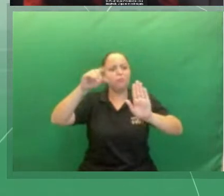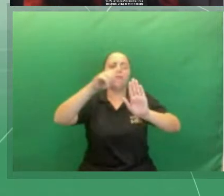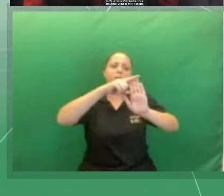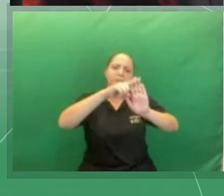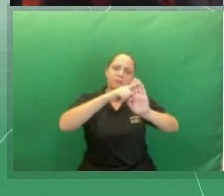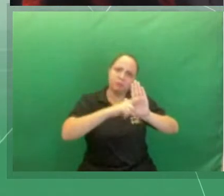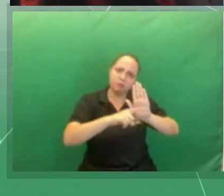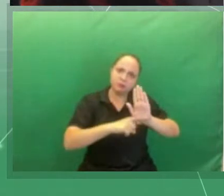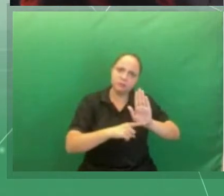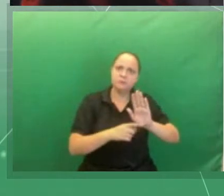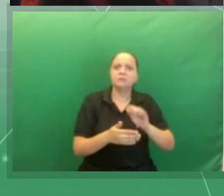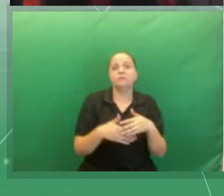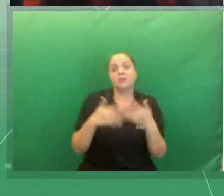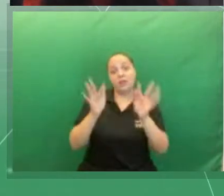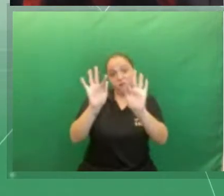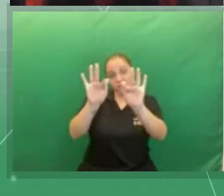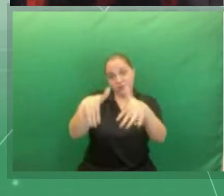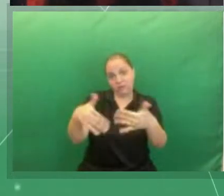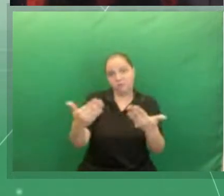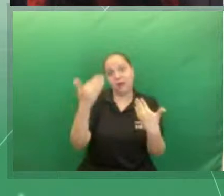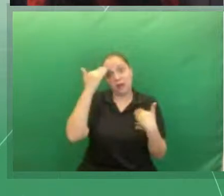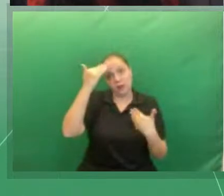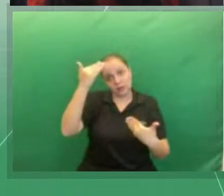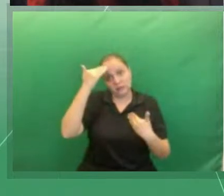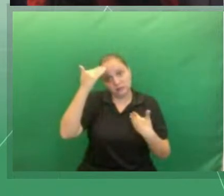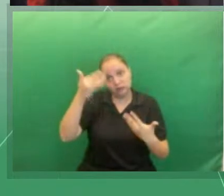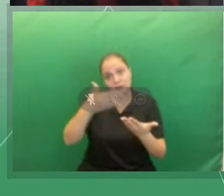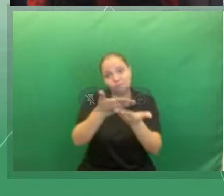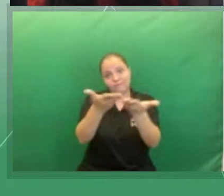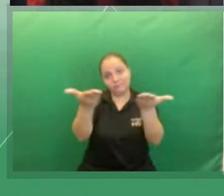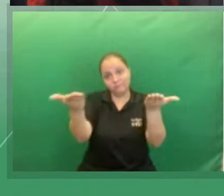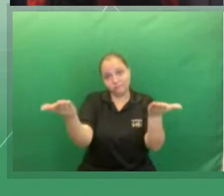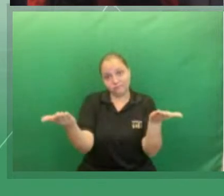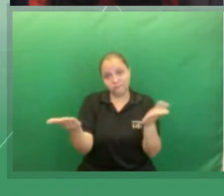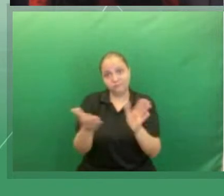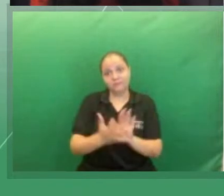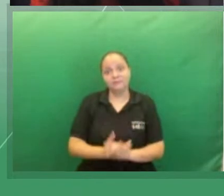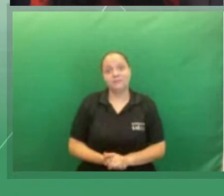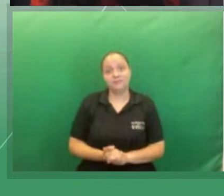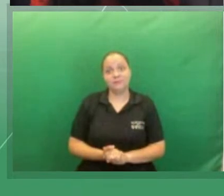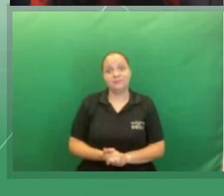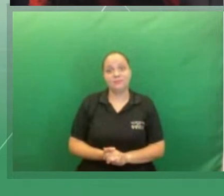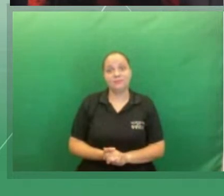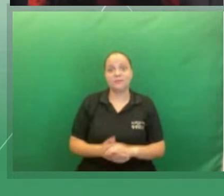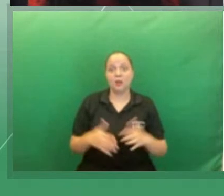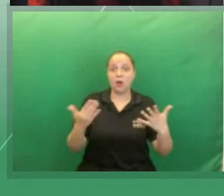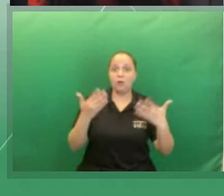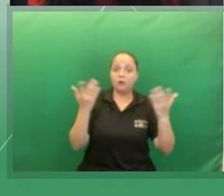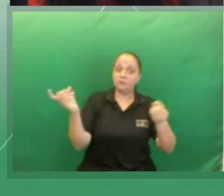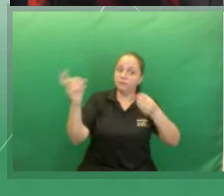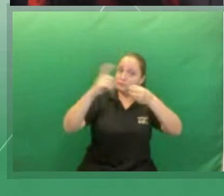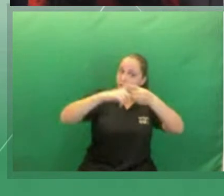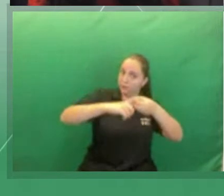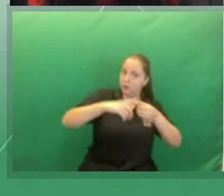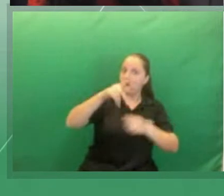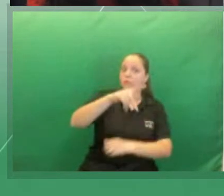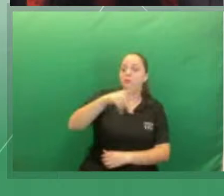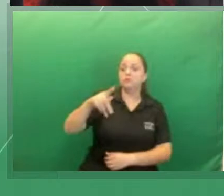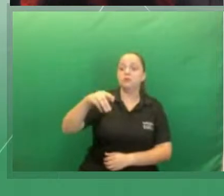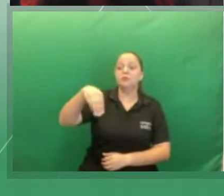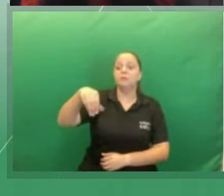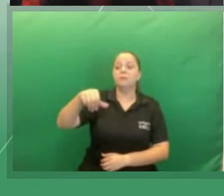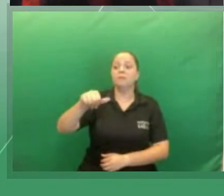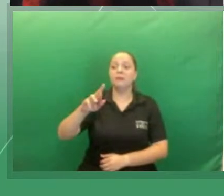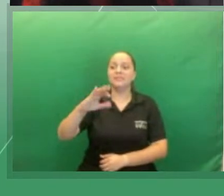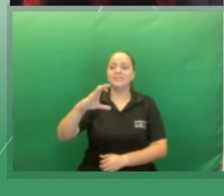Eu termino agradecendo a todos e passando a palavra para a professora Marcela.